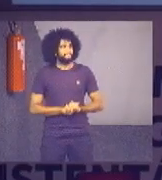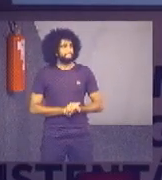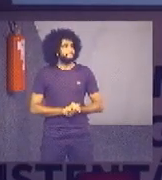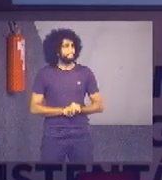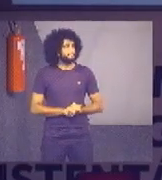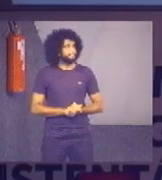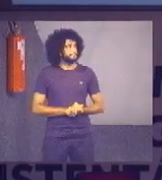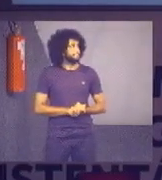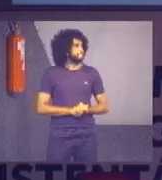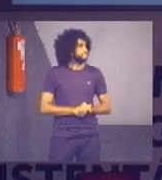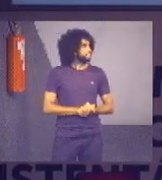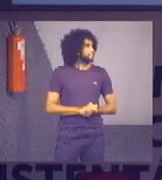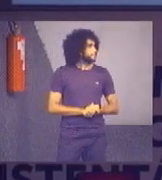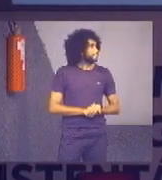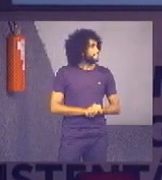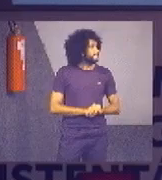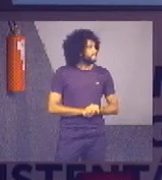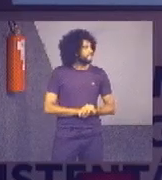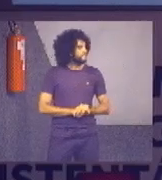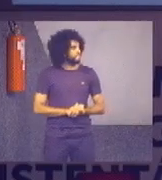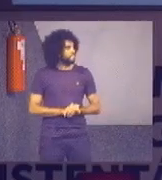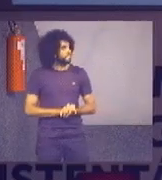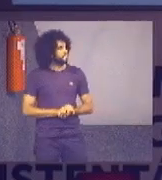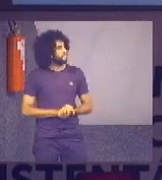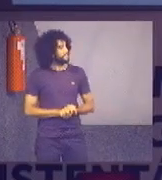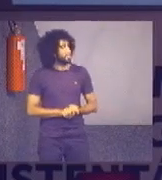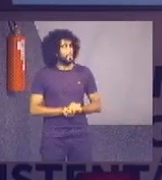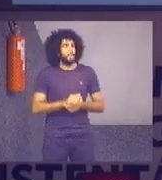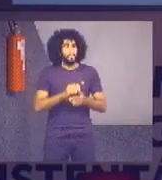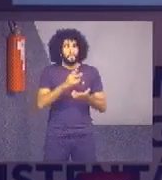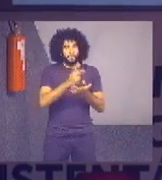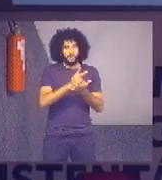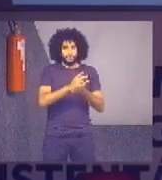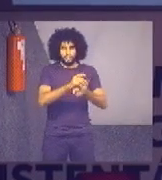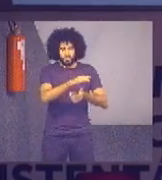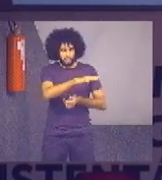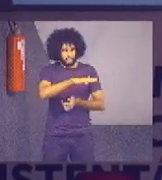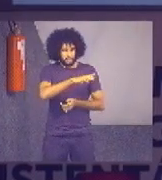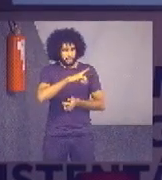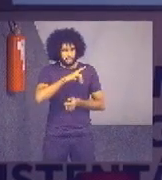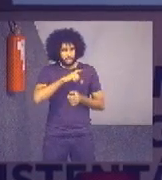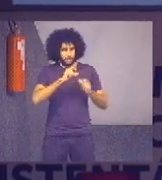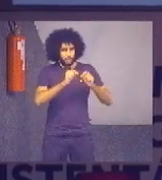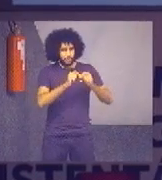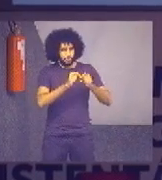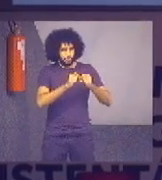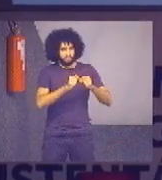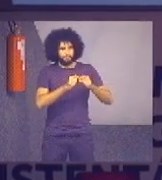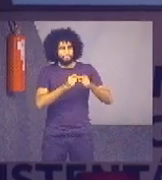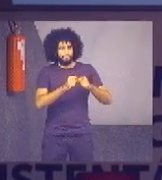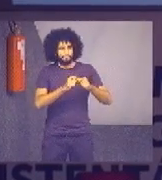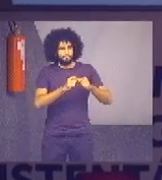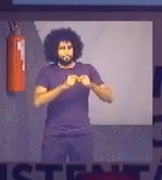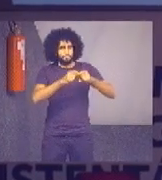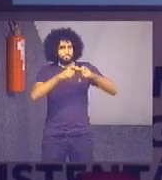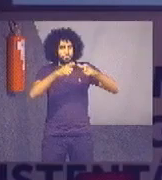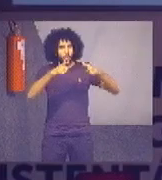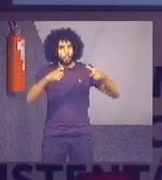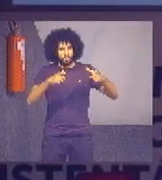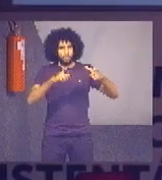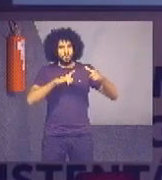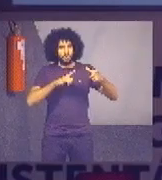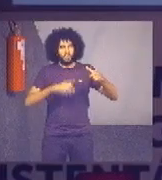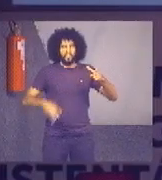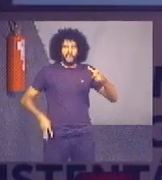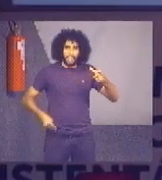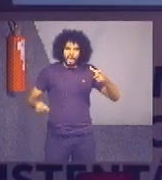Apesar dessa redução no consumo em metros cúbicos, a gente tem uma elevação no gasto. O gasto aumentou de